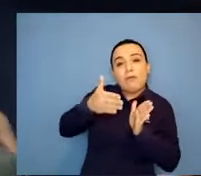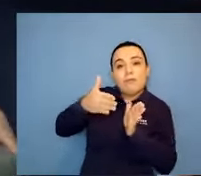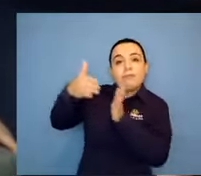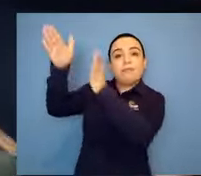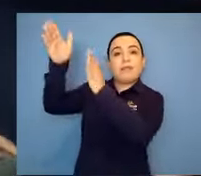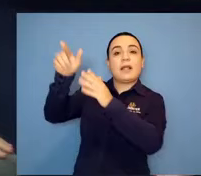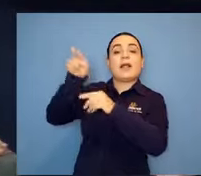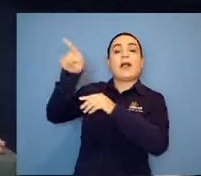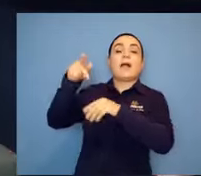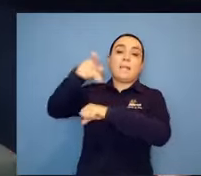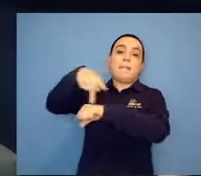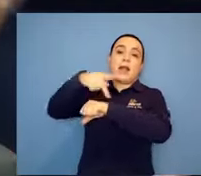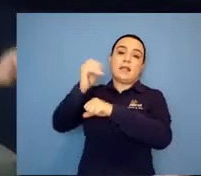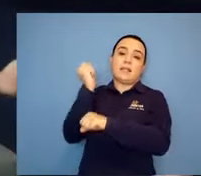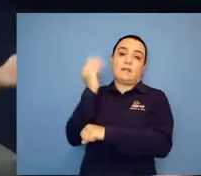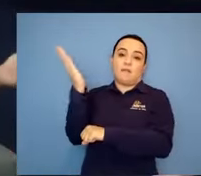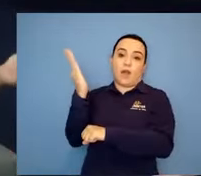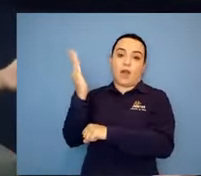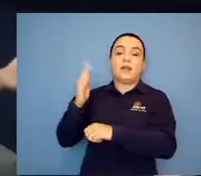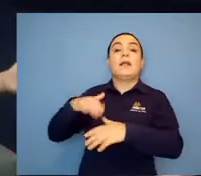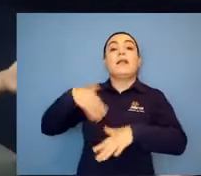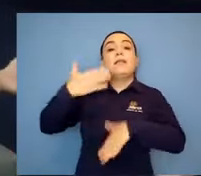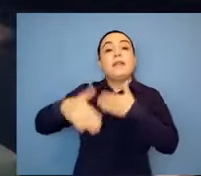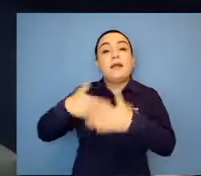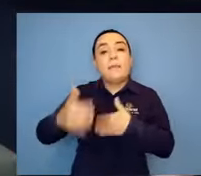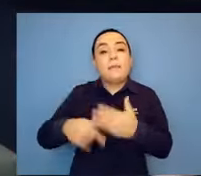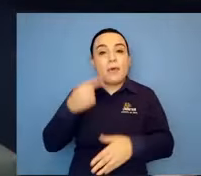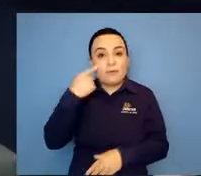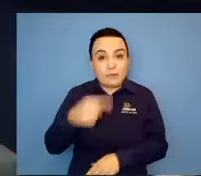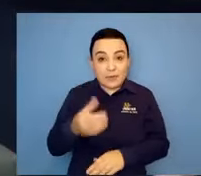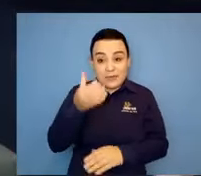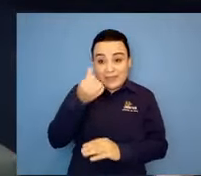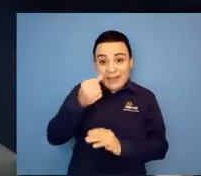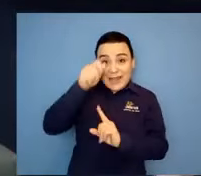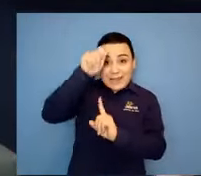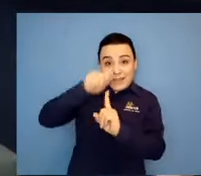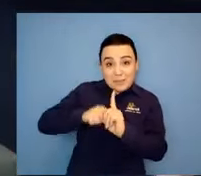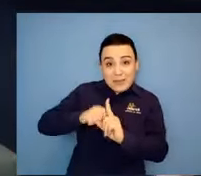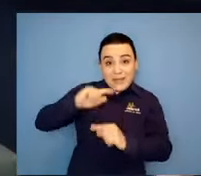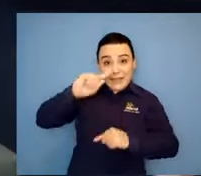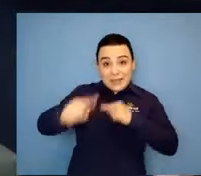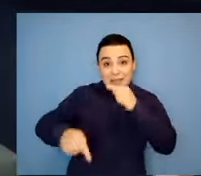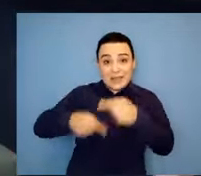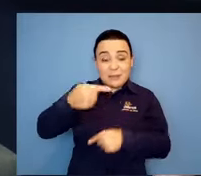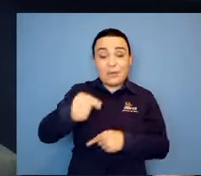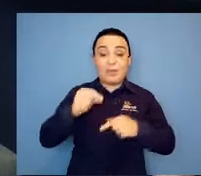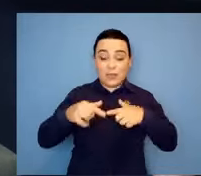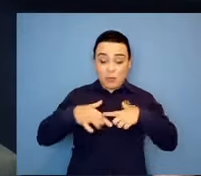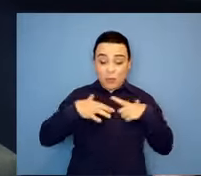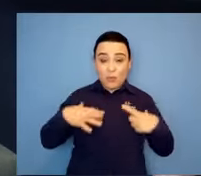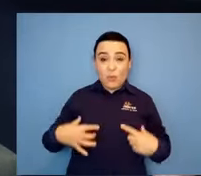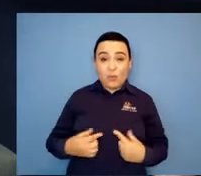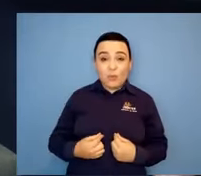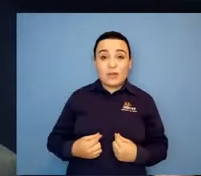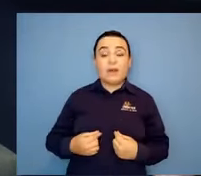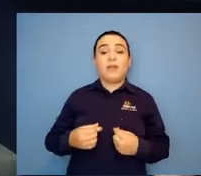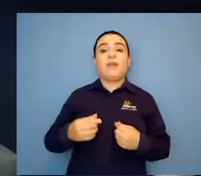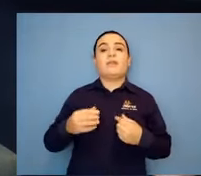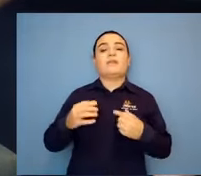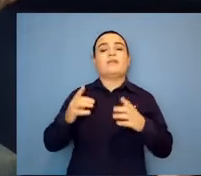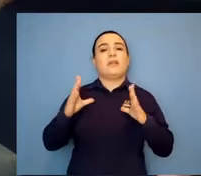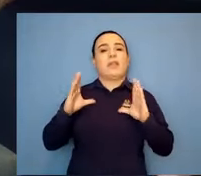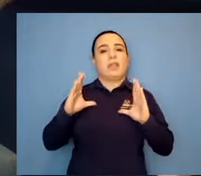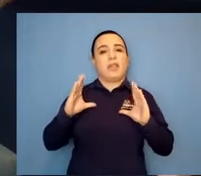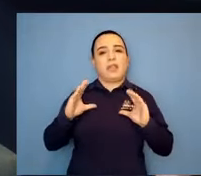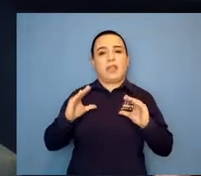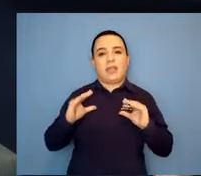depois... Impressionante. Impressionante. E seis meses depois, a parte pulmonar também já se debilitou. Já foi preciso fazer